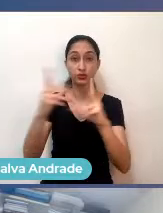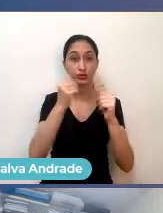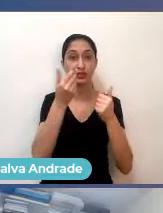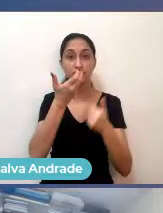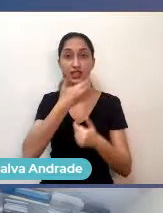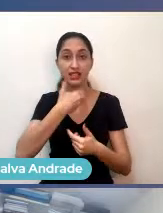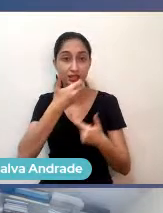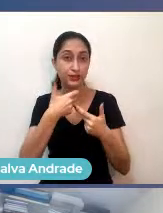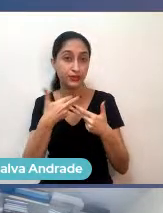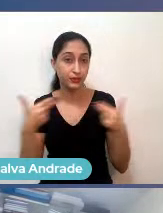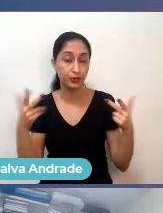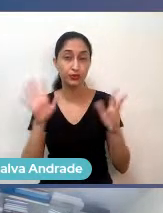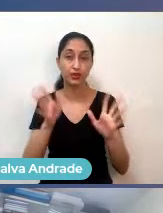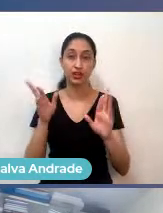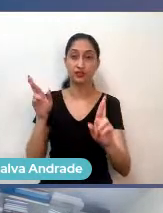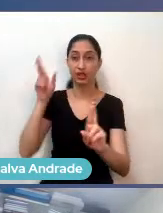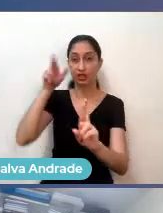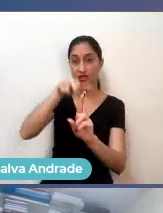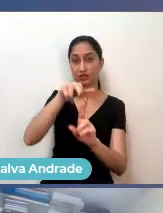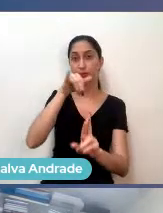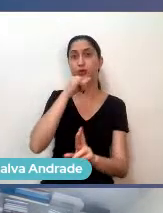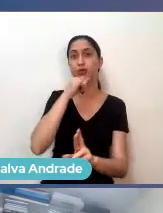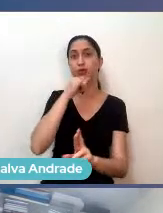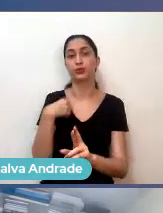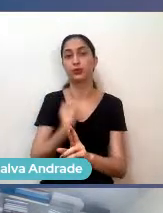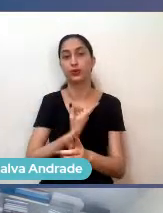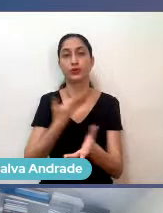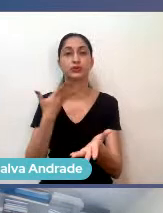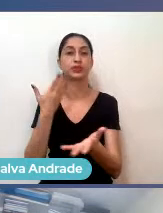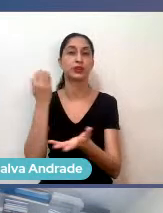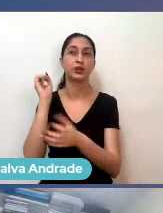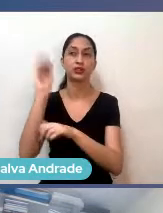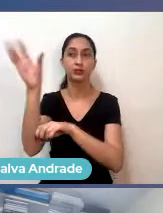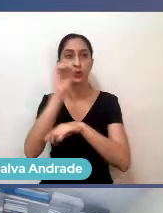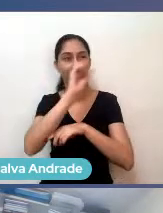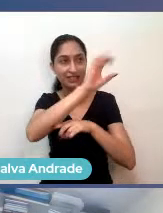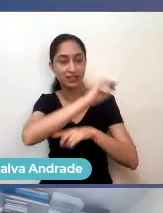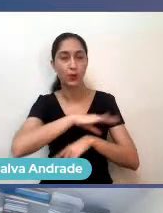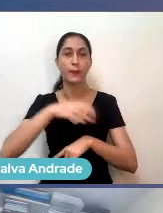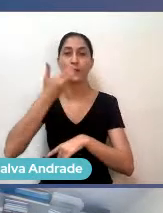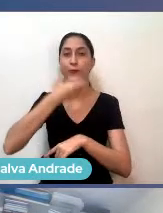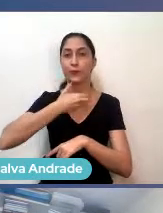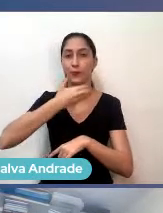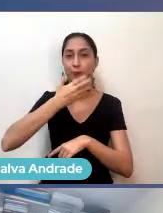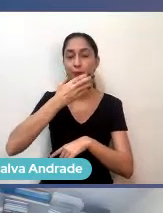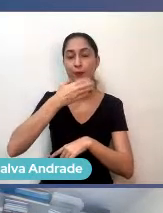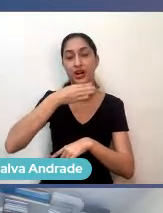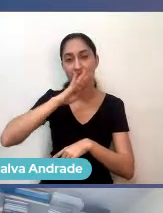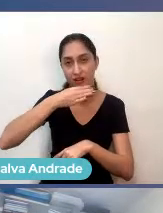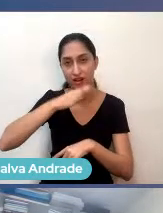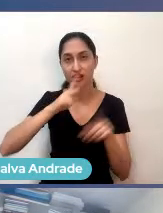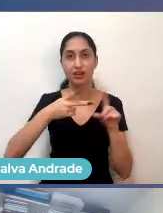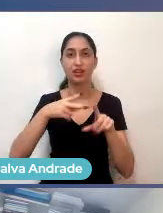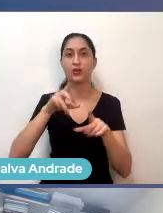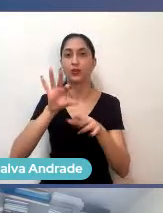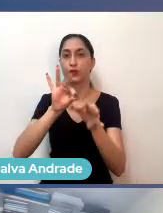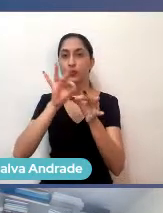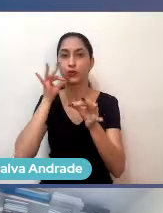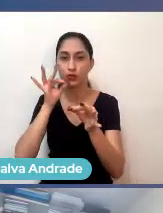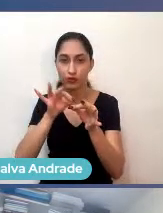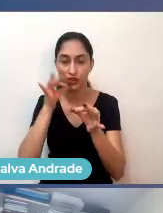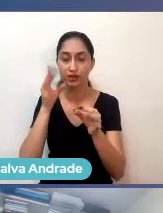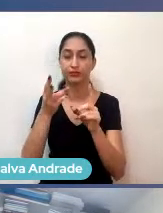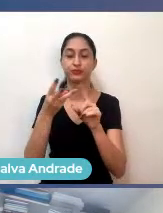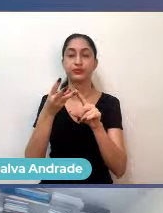nós temos lá a exportação de manga, exportação de uva, são as principais frutas, além de caju